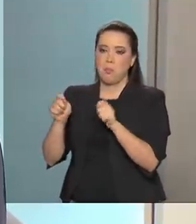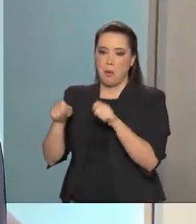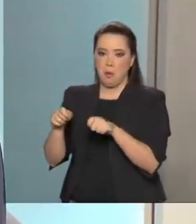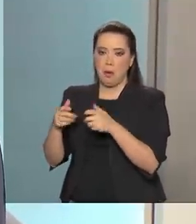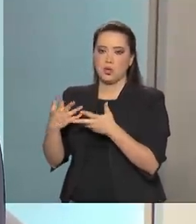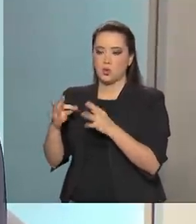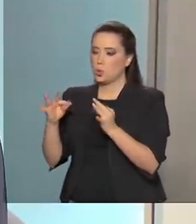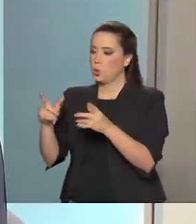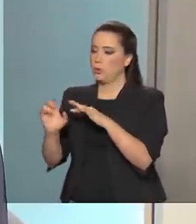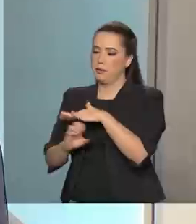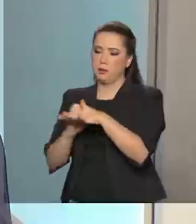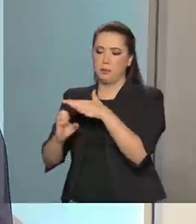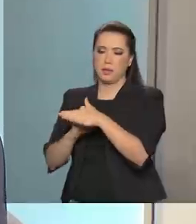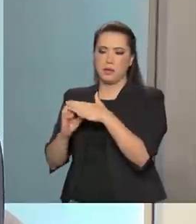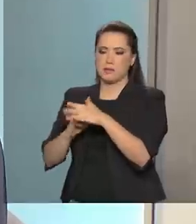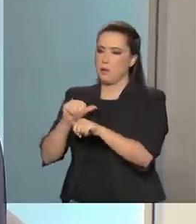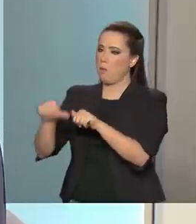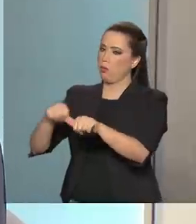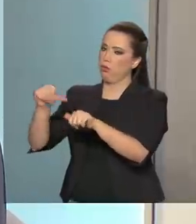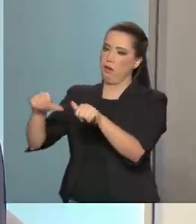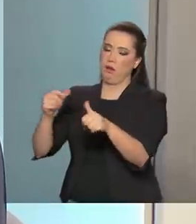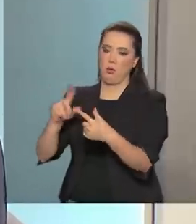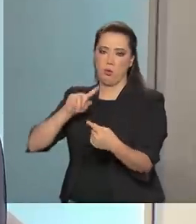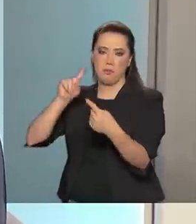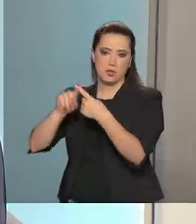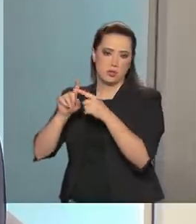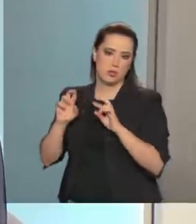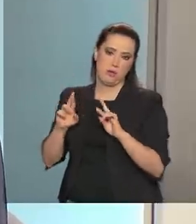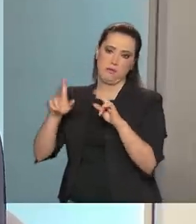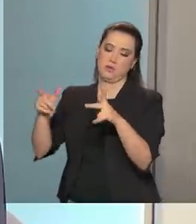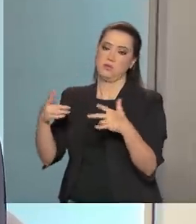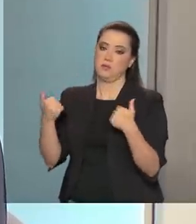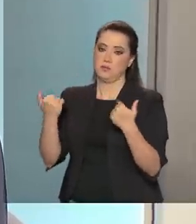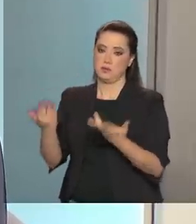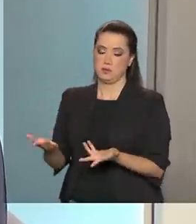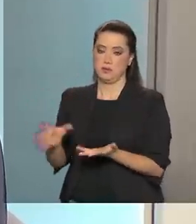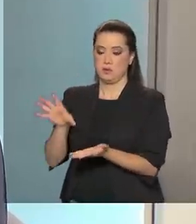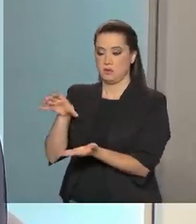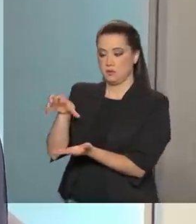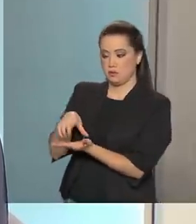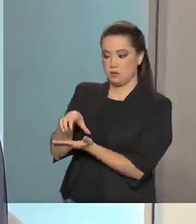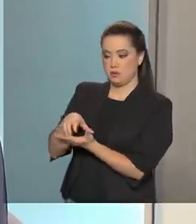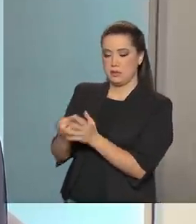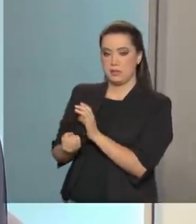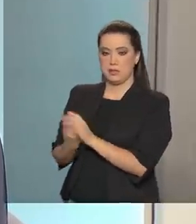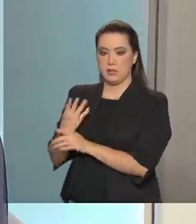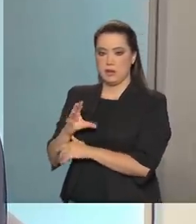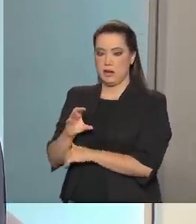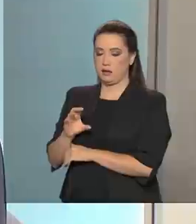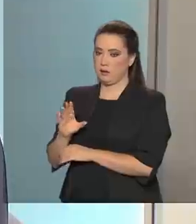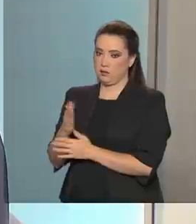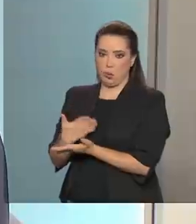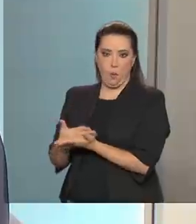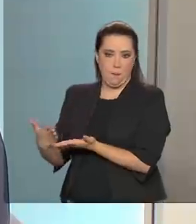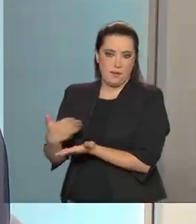vir a mudar o rumo, pode traçar novos objetivos. A Autoridade, ela foi criada do zero. Então,